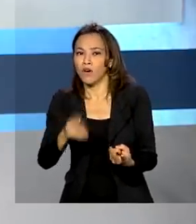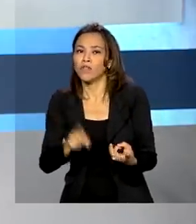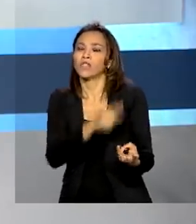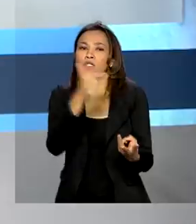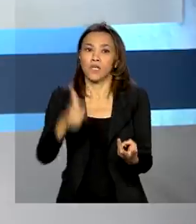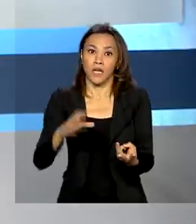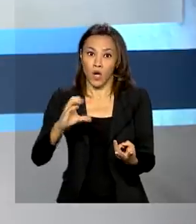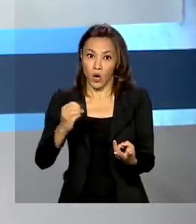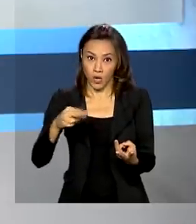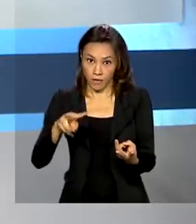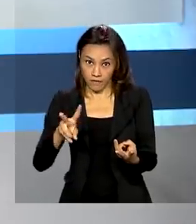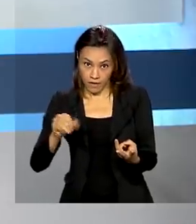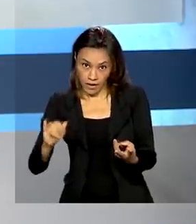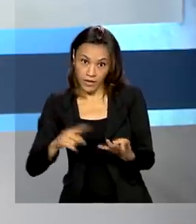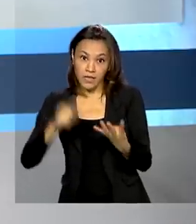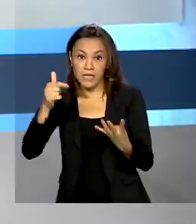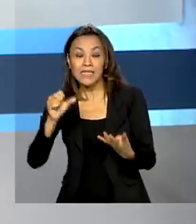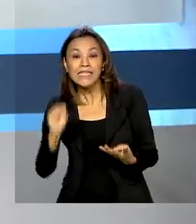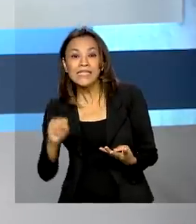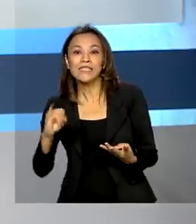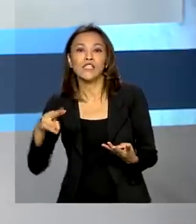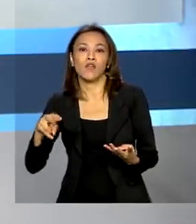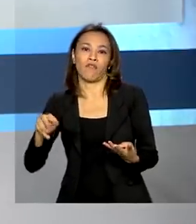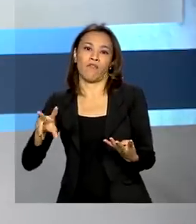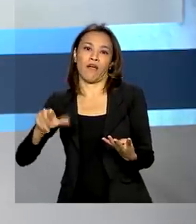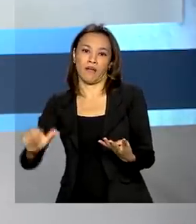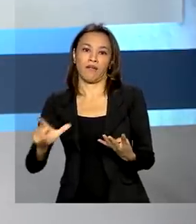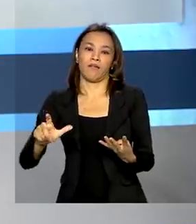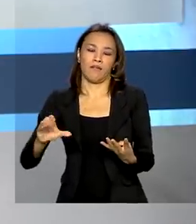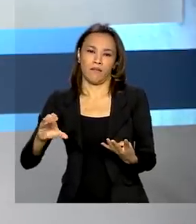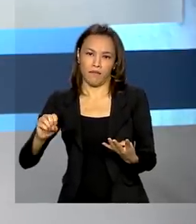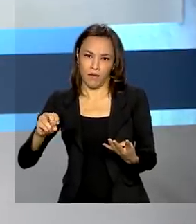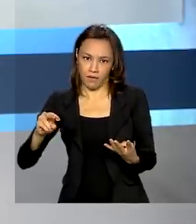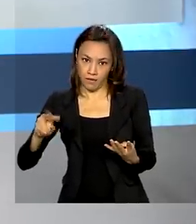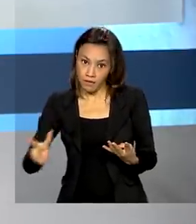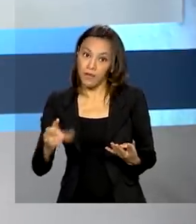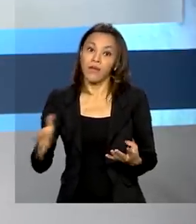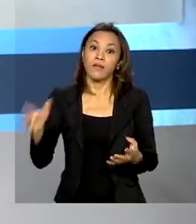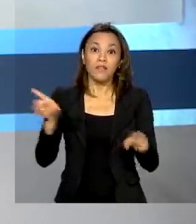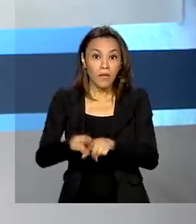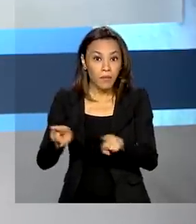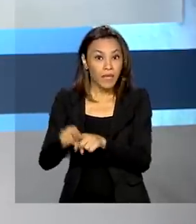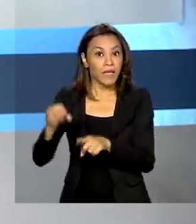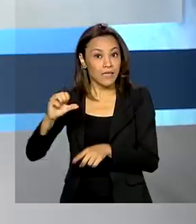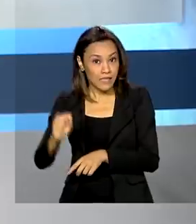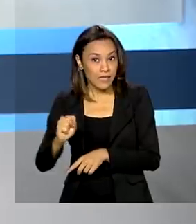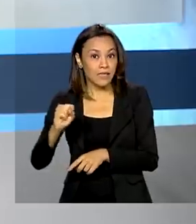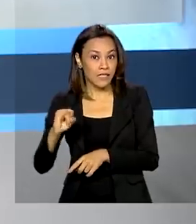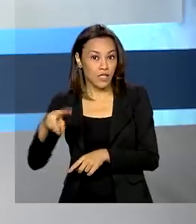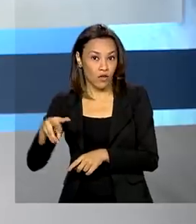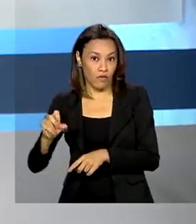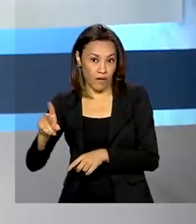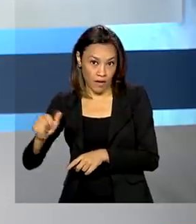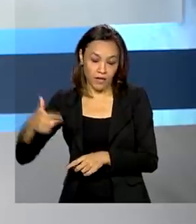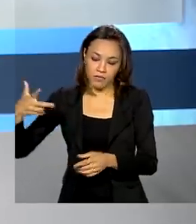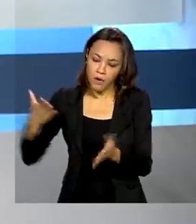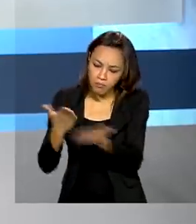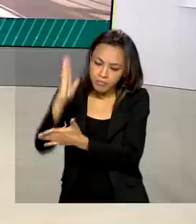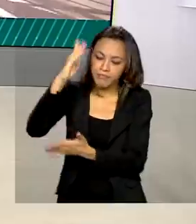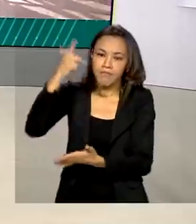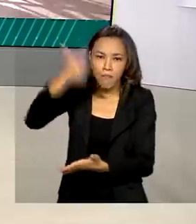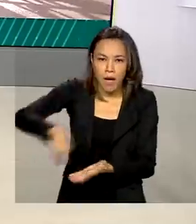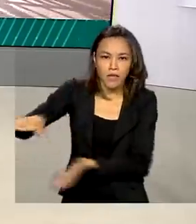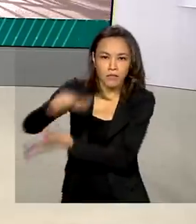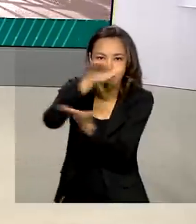Além dessas, a Anvisa aprovou na sexta-feira o segundo pedido de uso emergencial da Sinovac para mais um lote de vacinas.